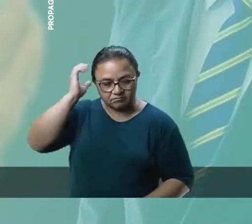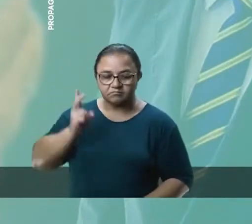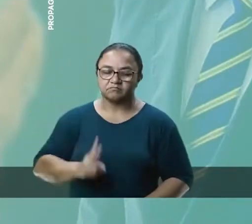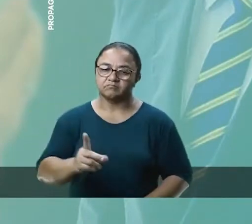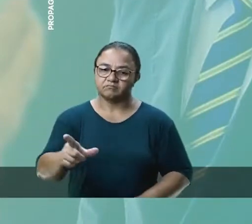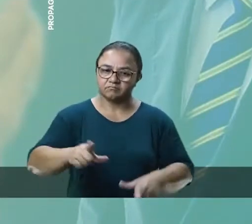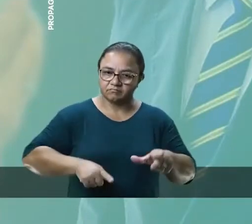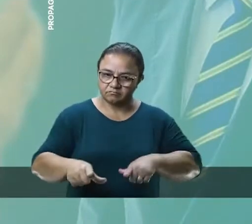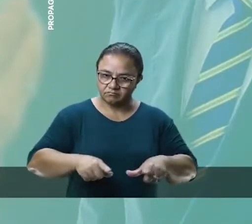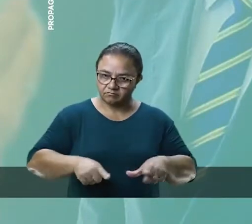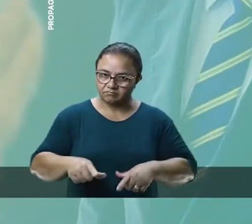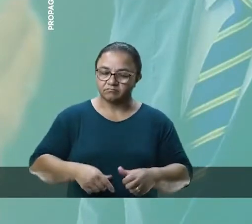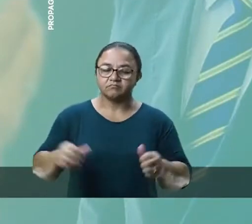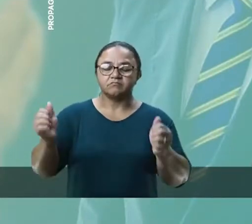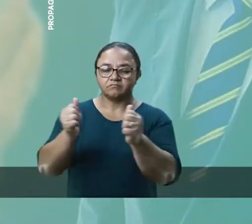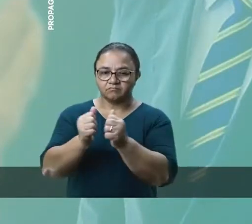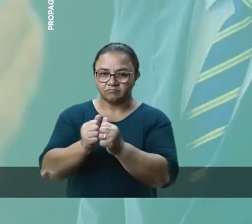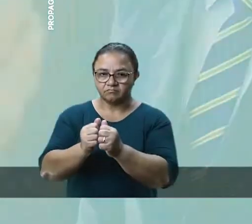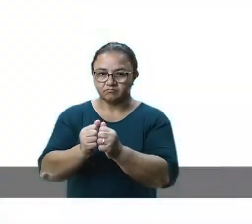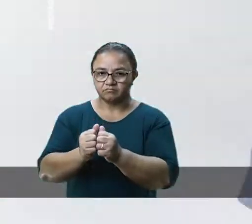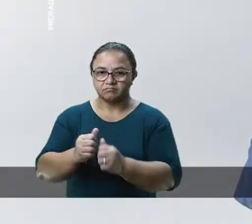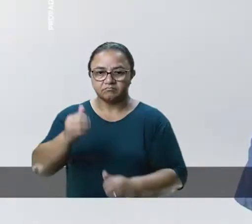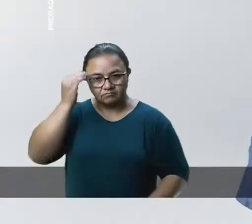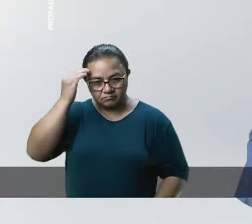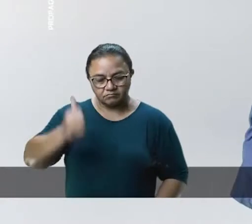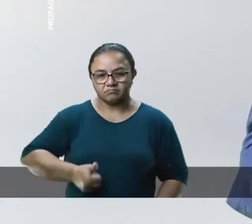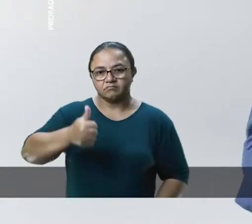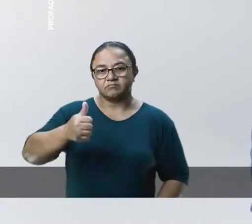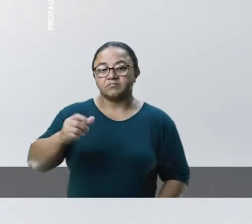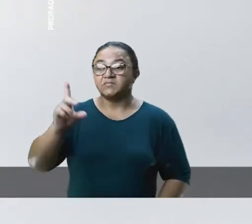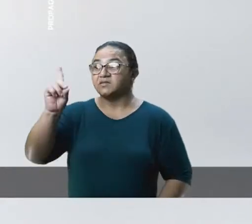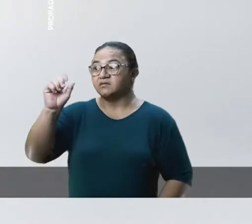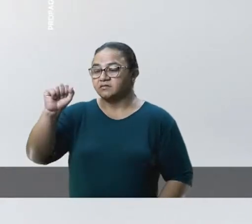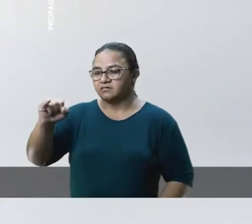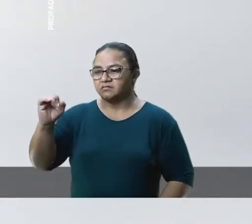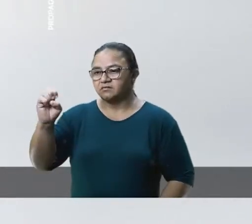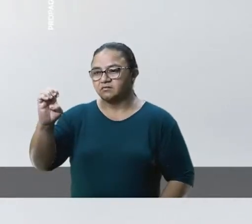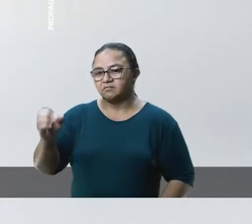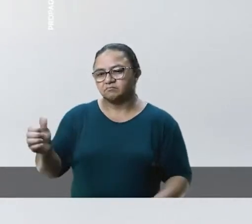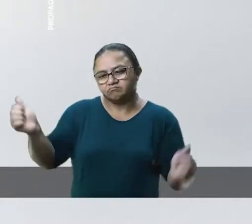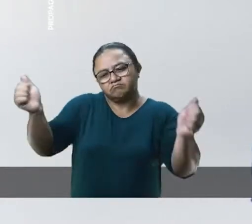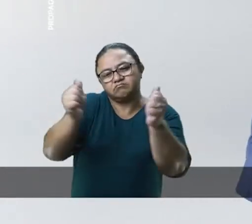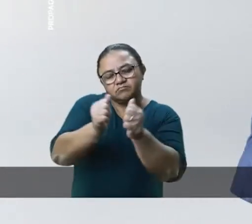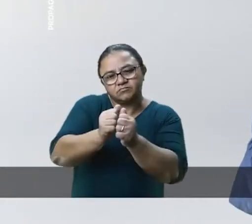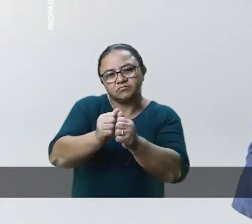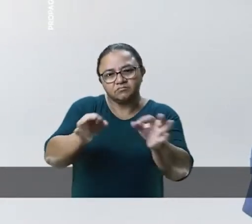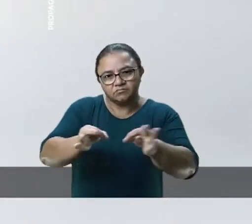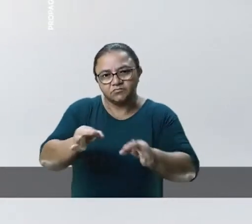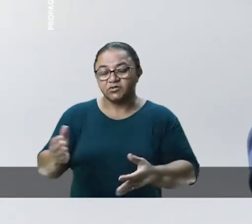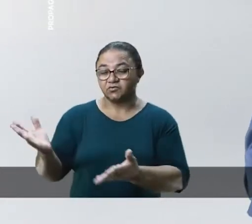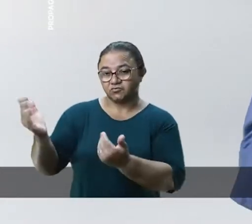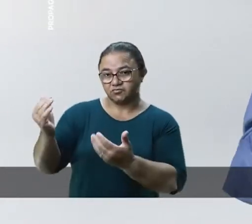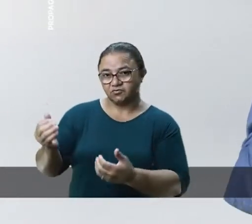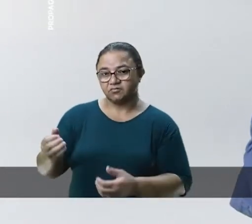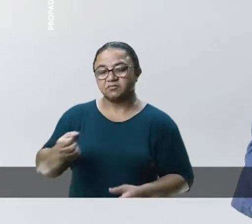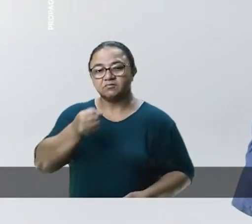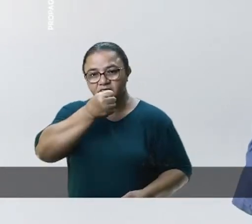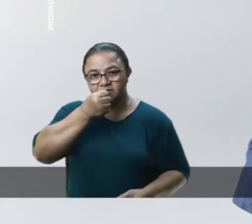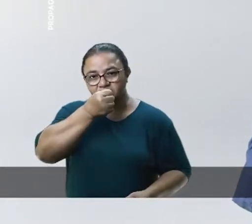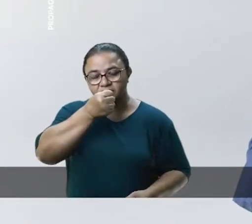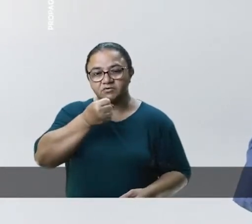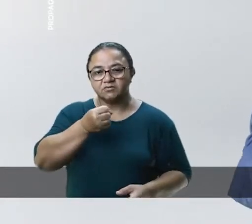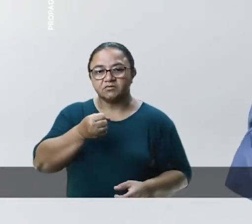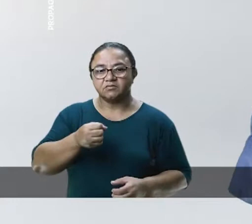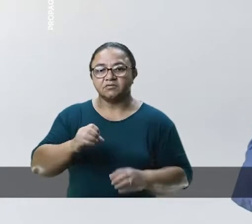trabalhando. Juntos por uma Itumbiara melhor. O Daniel veio pra somar no nosso projeto. Ele é jovem, cantor,